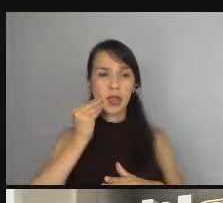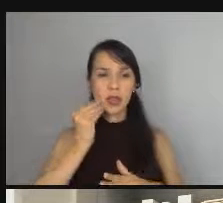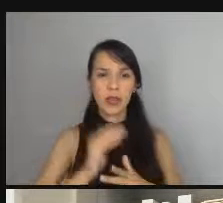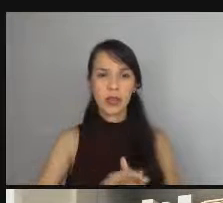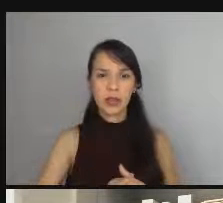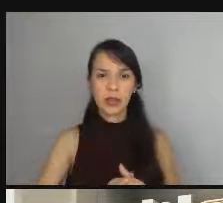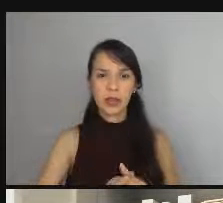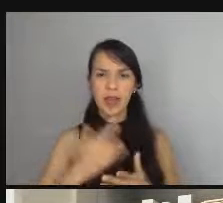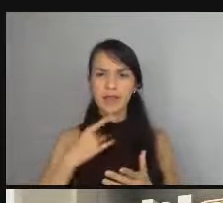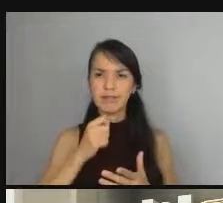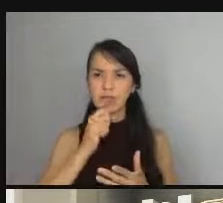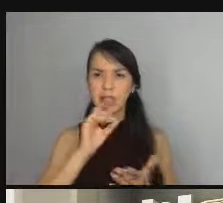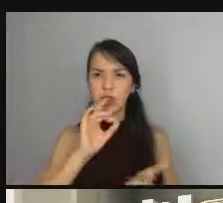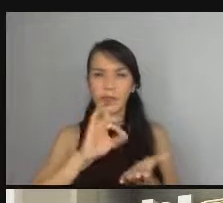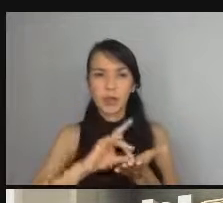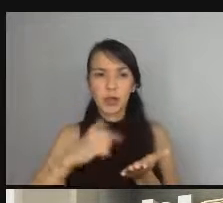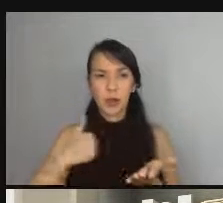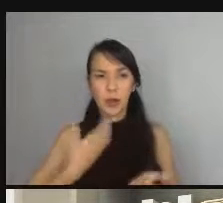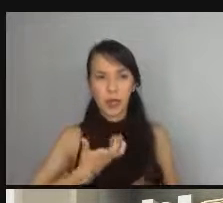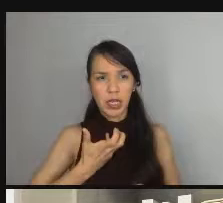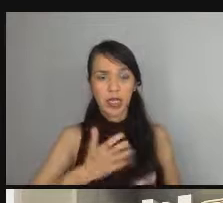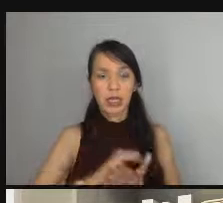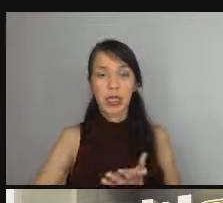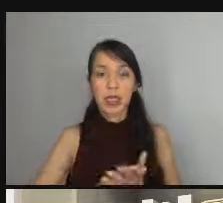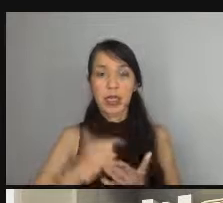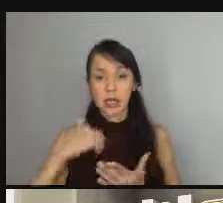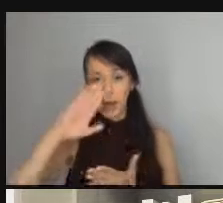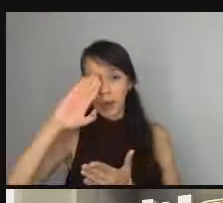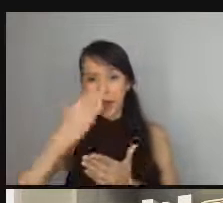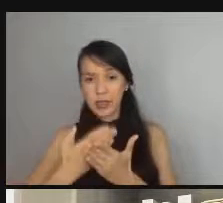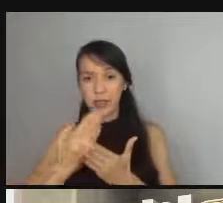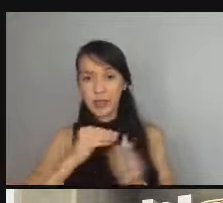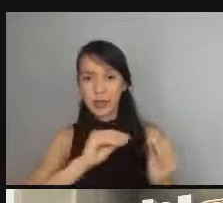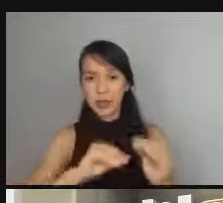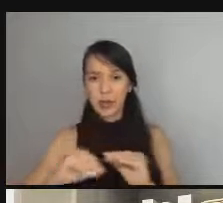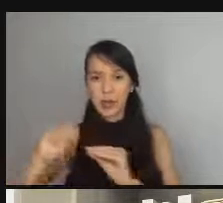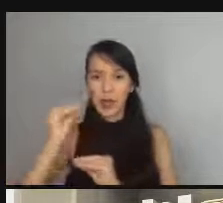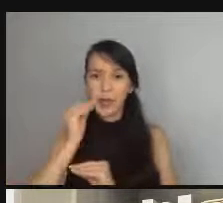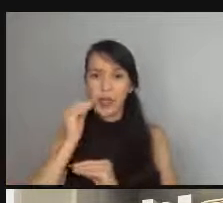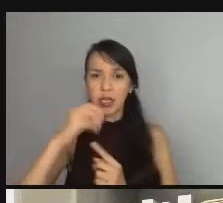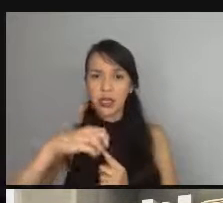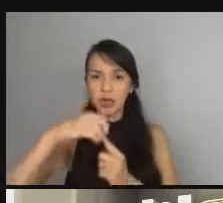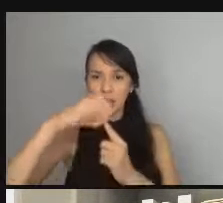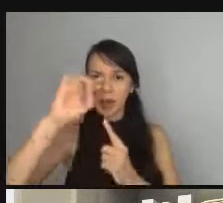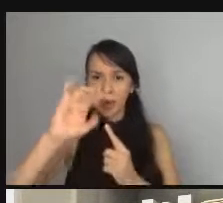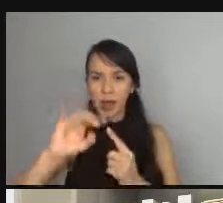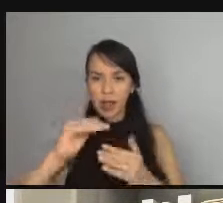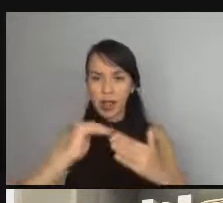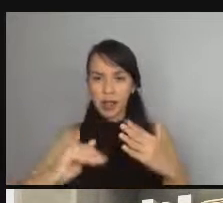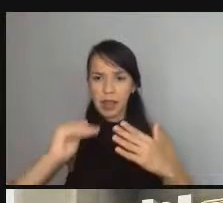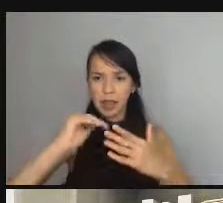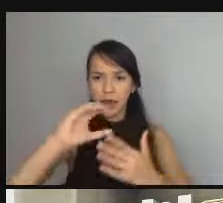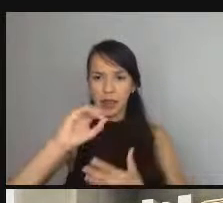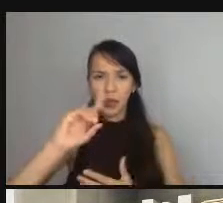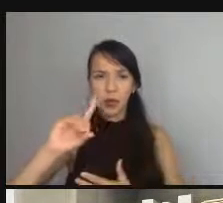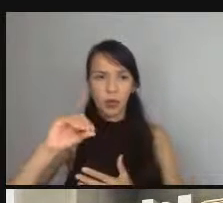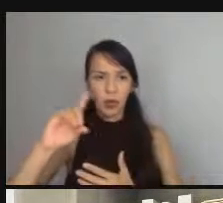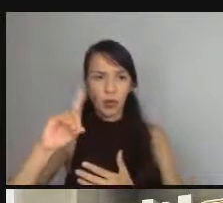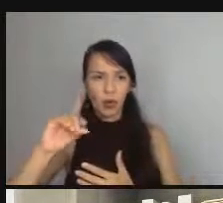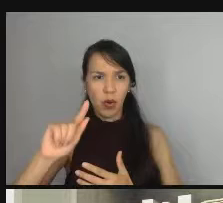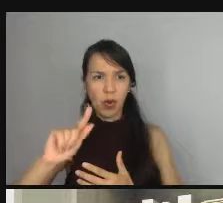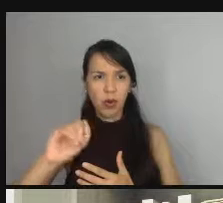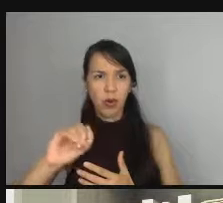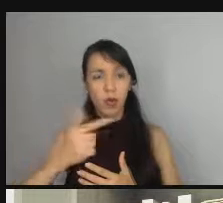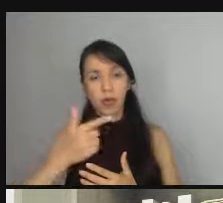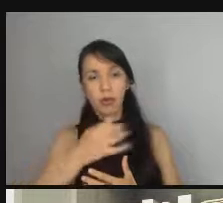eficientes quanto gostaria acredito que devo migrar para testes unitários para cada camada do código ou